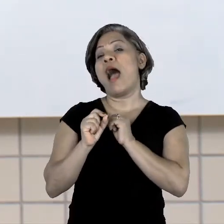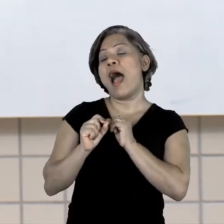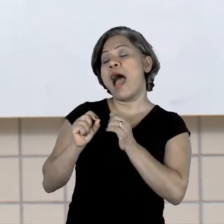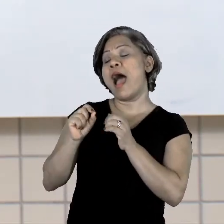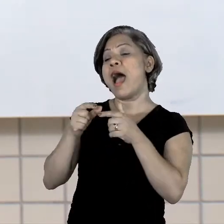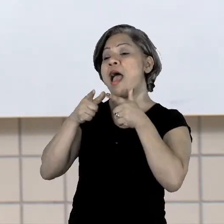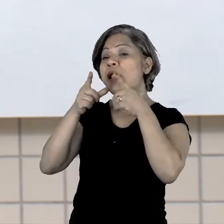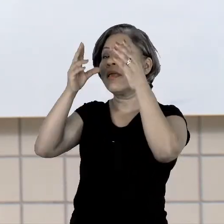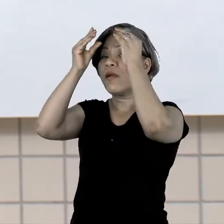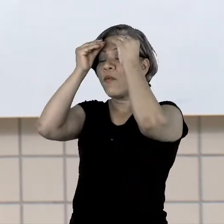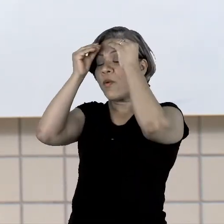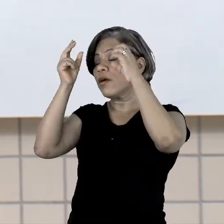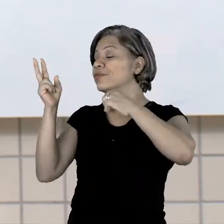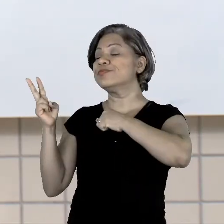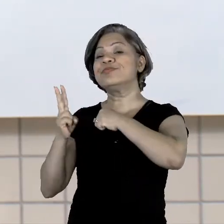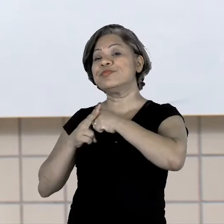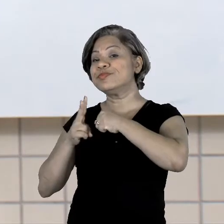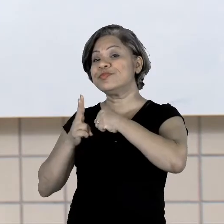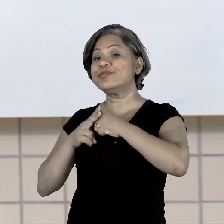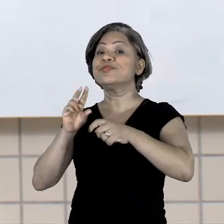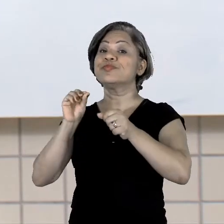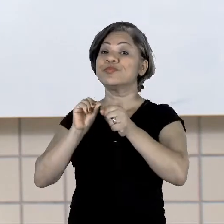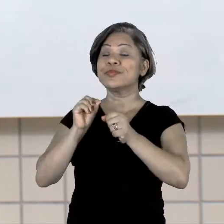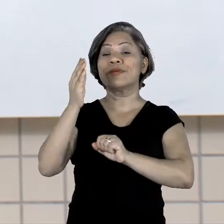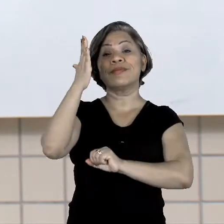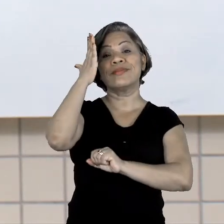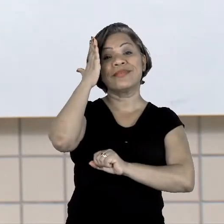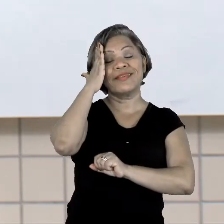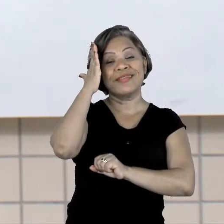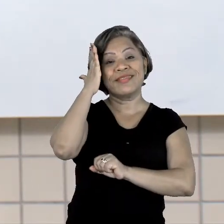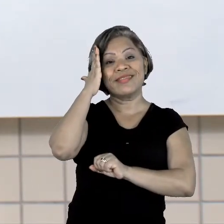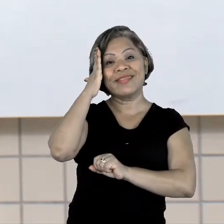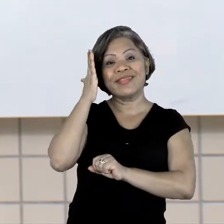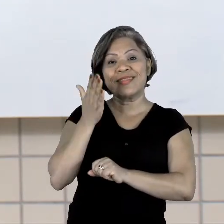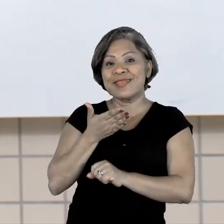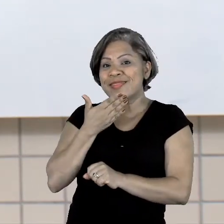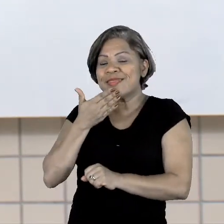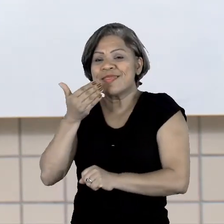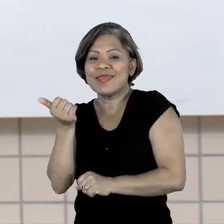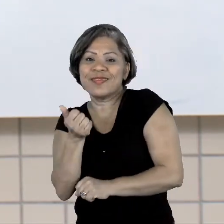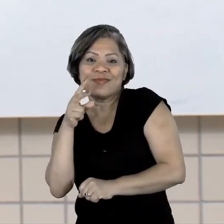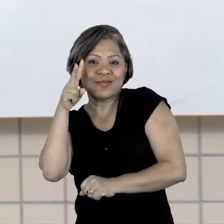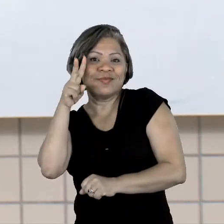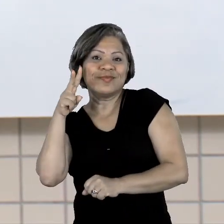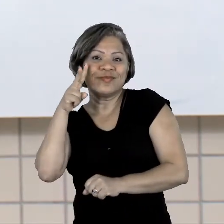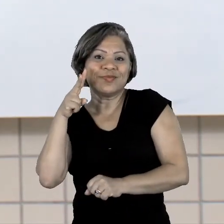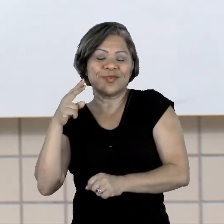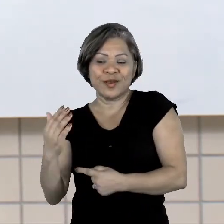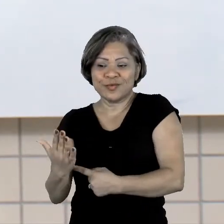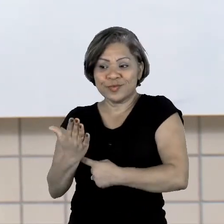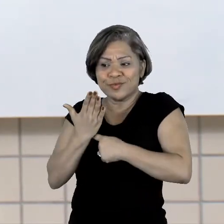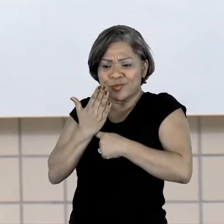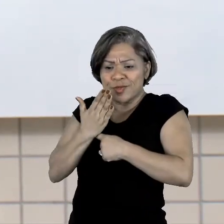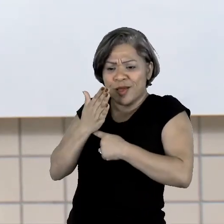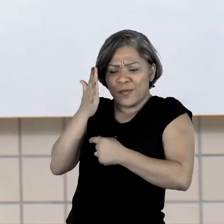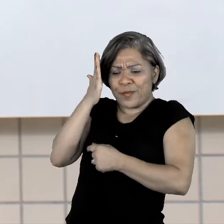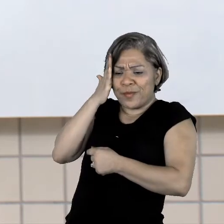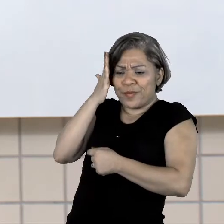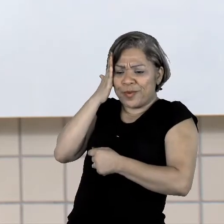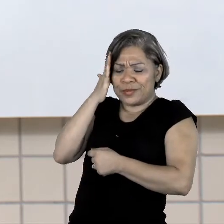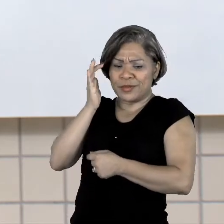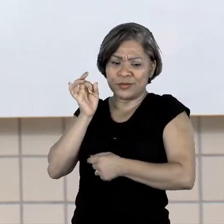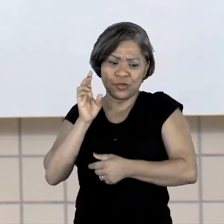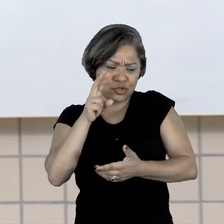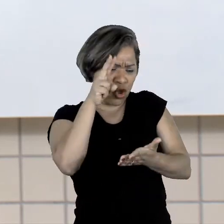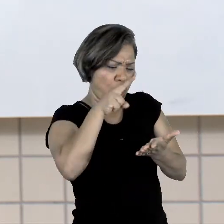É o que nos faz entender, compreender melhor a história. Nos auxiliam nessa compreensão. Às vezes, só em ler o texto,